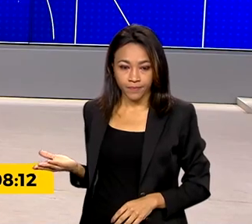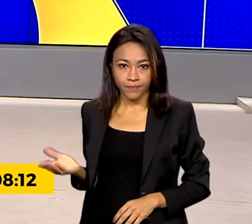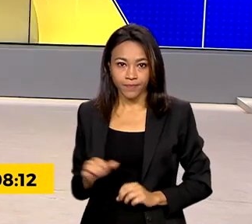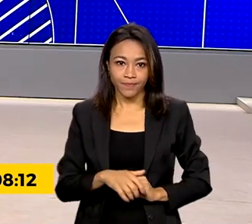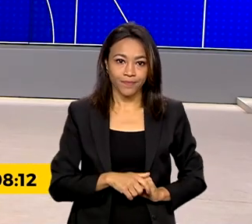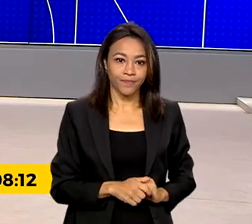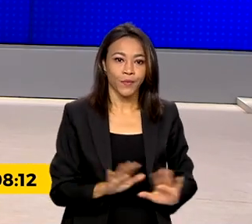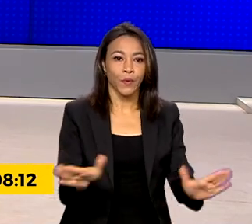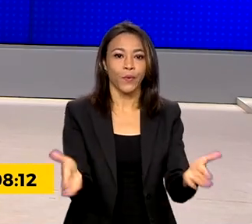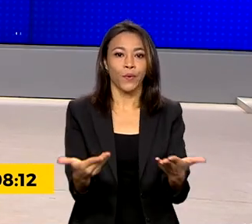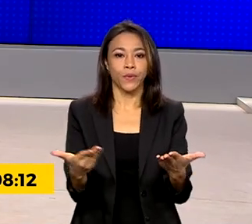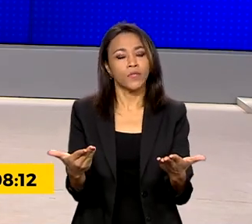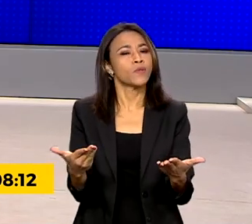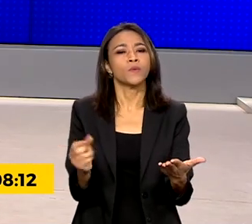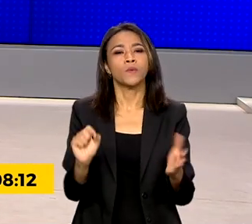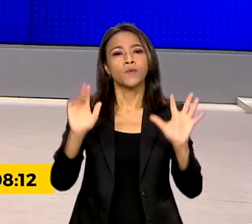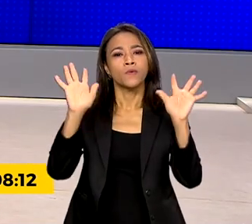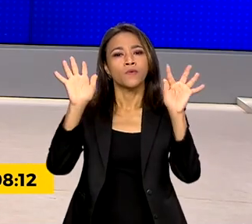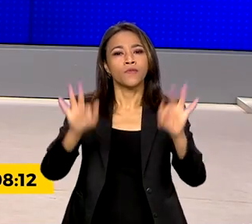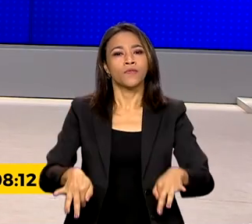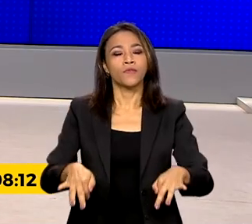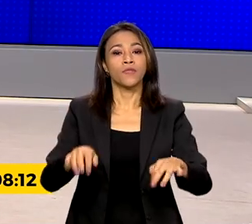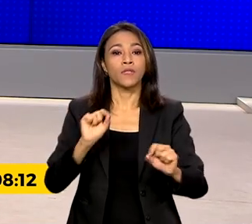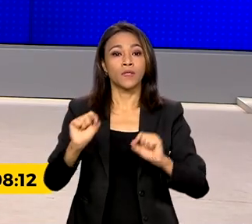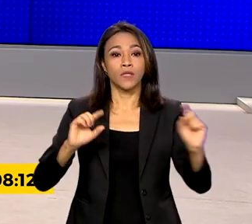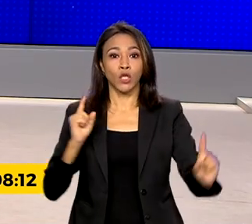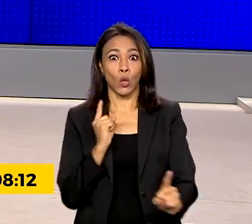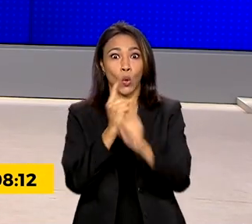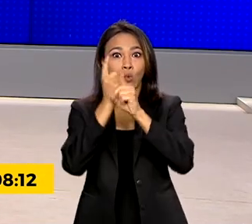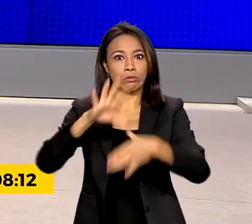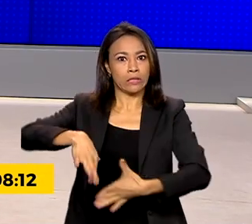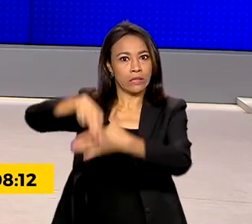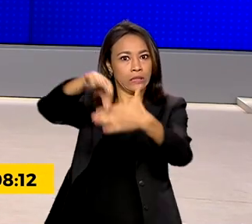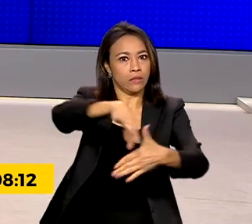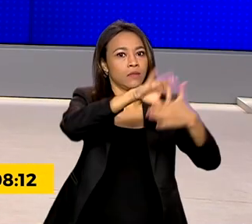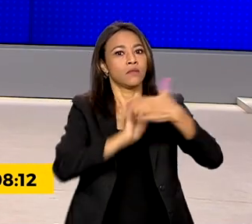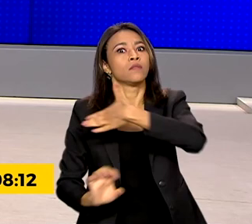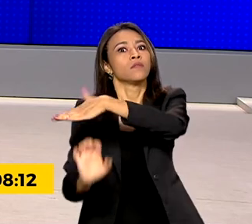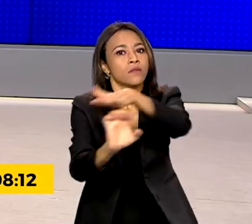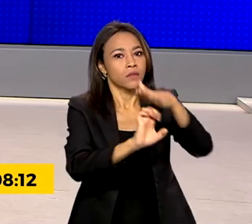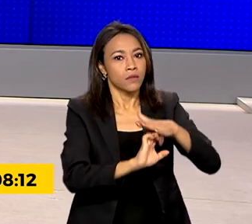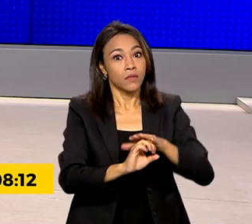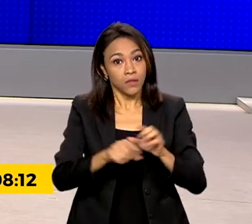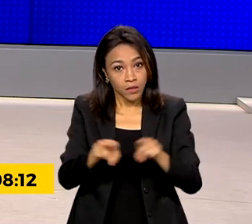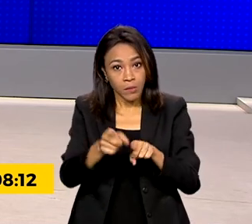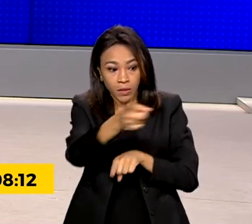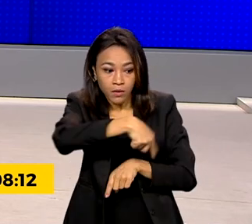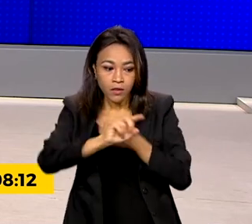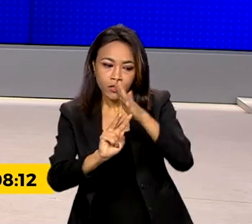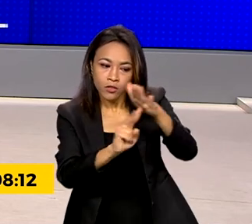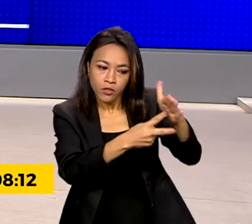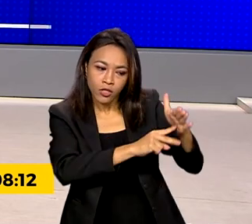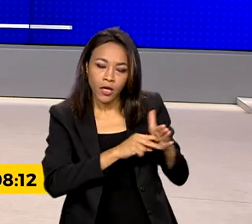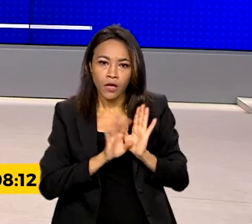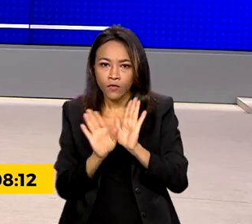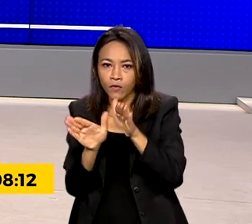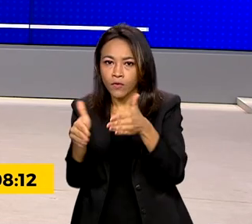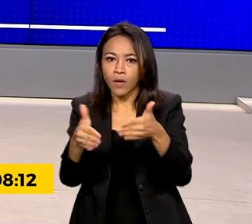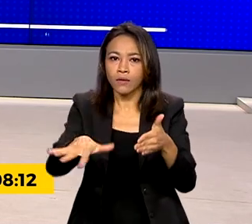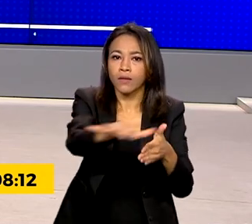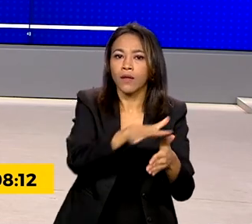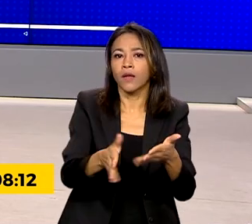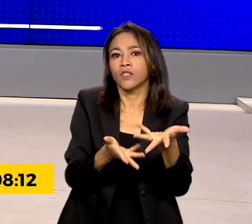Termina hoje aqui em Brasília um encontro de líderes empresariais e sindicais ligados ao setor de comércio e